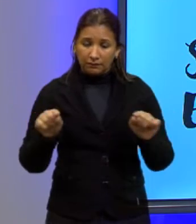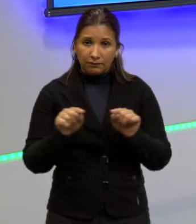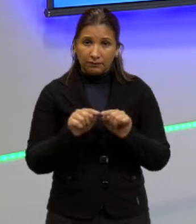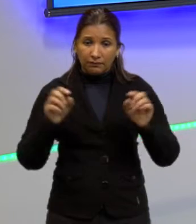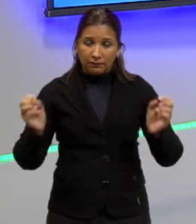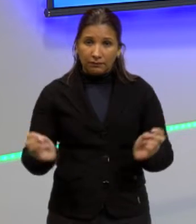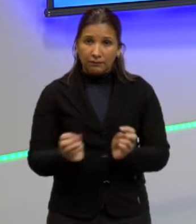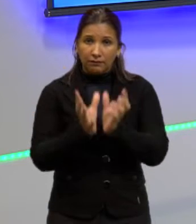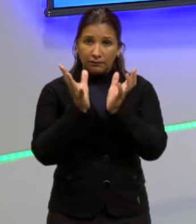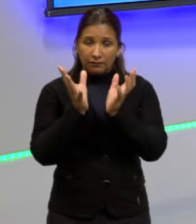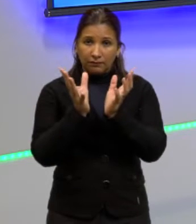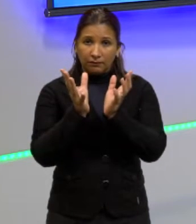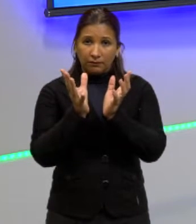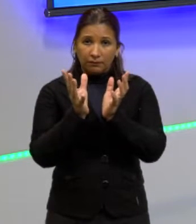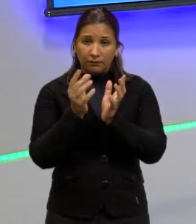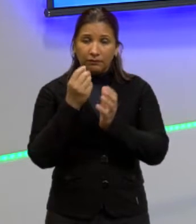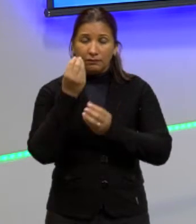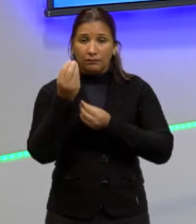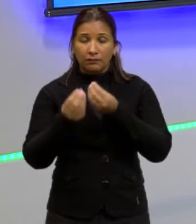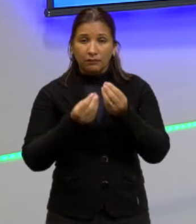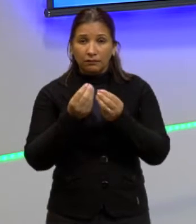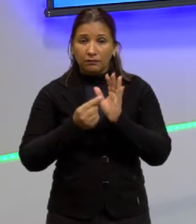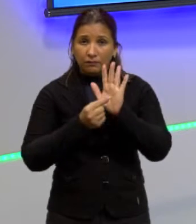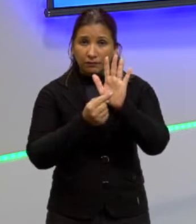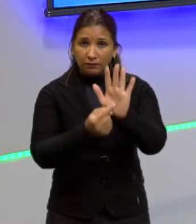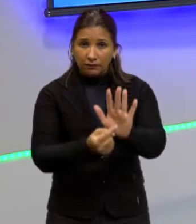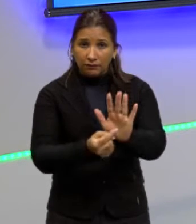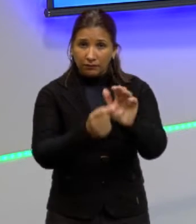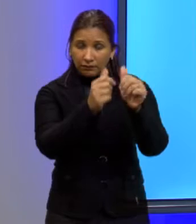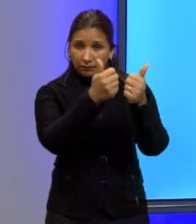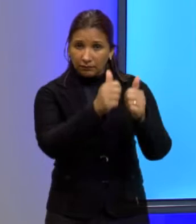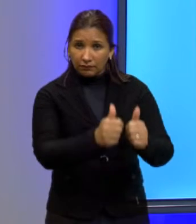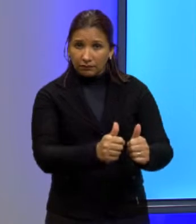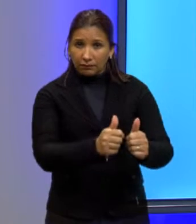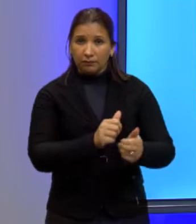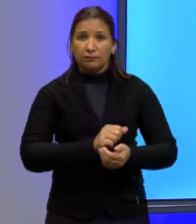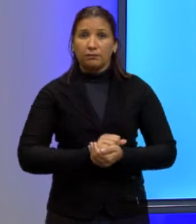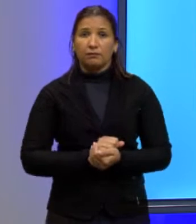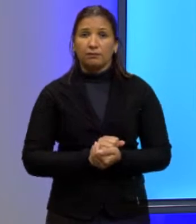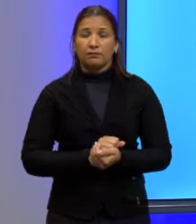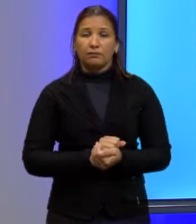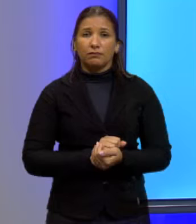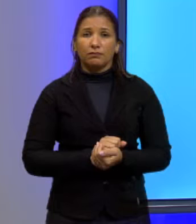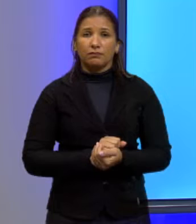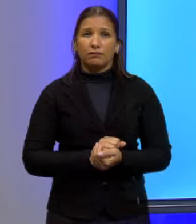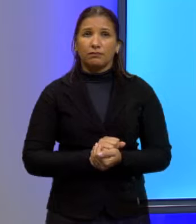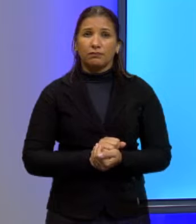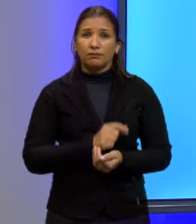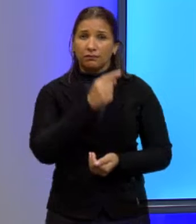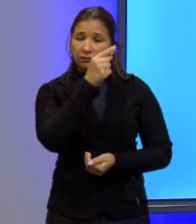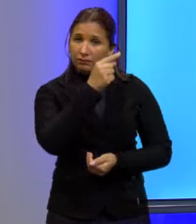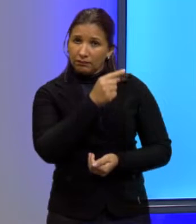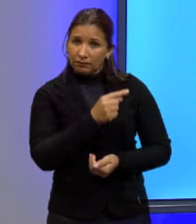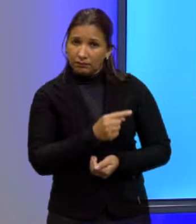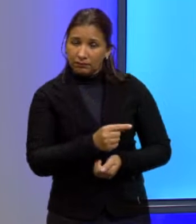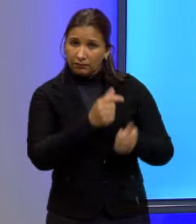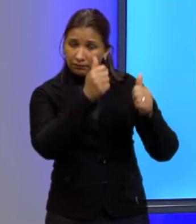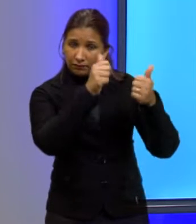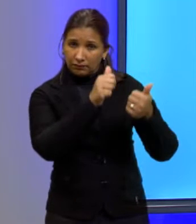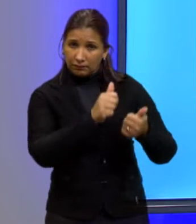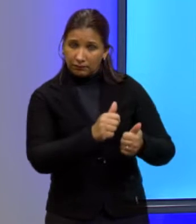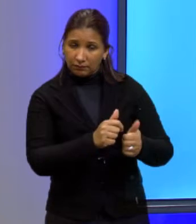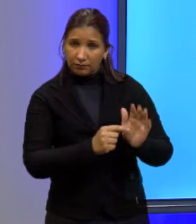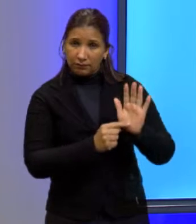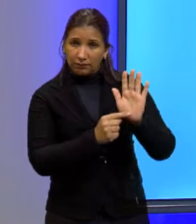conforme a figura. Então, nós temos ali a figura, a figura desta, desta,